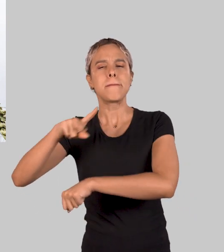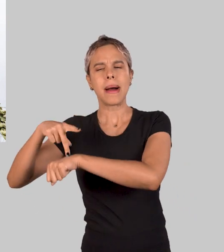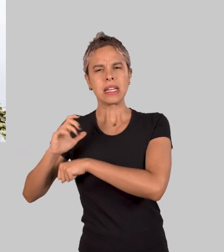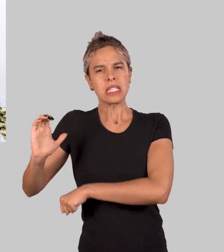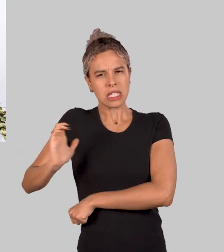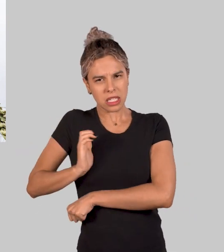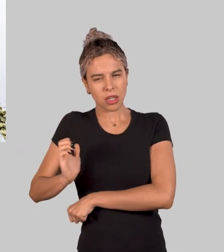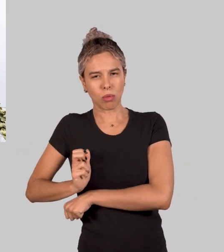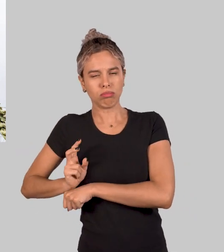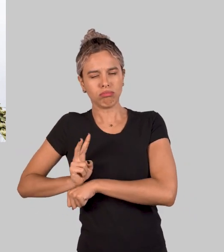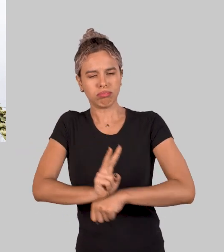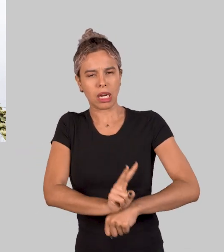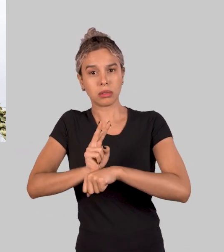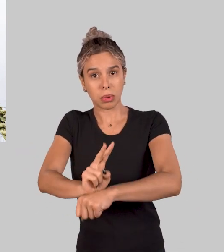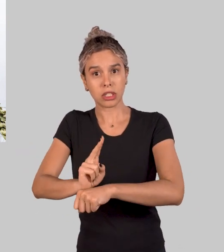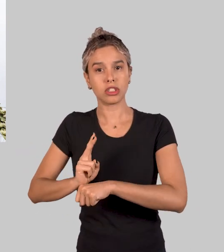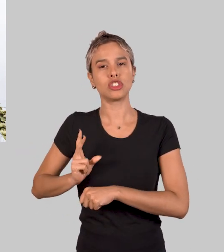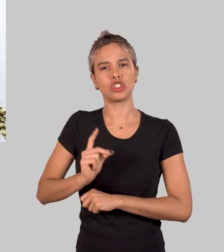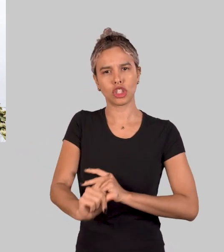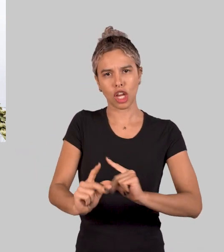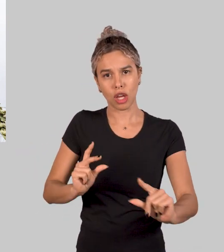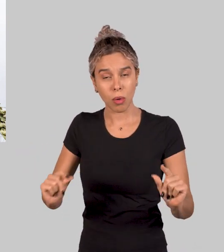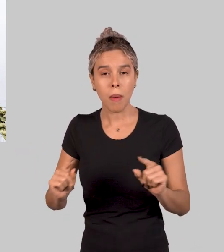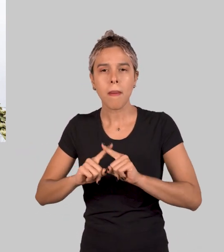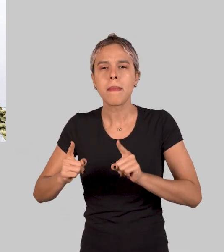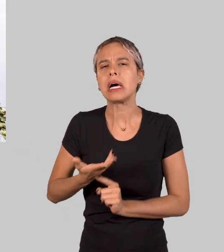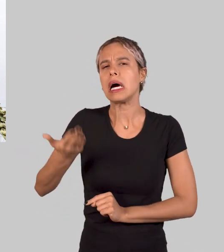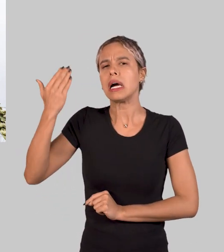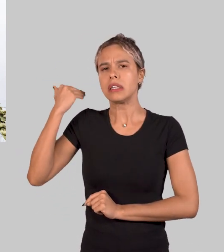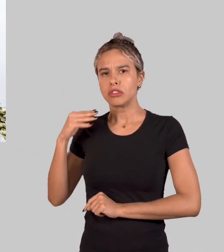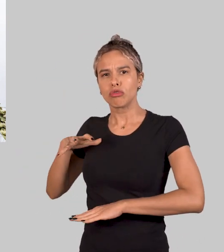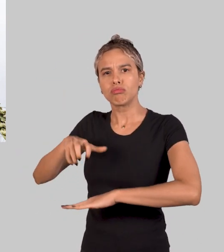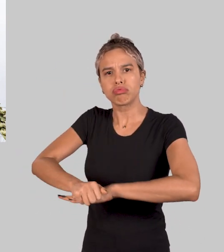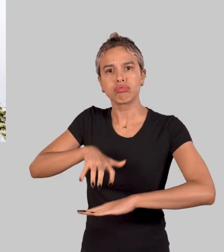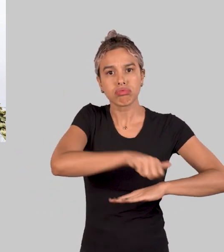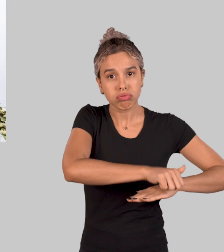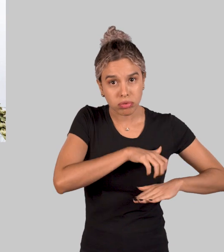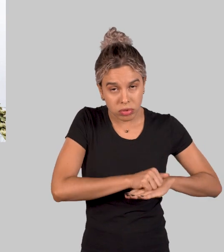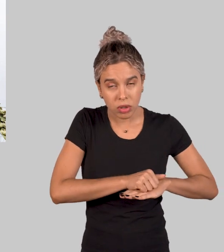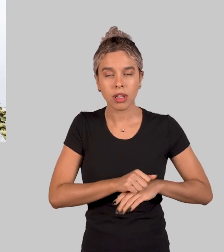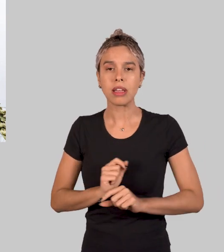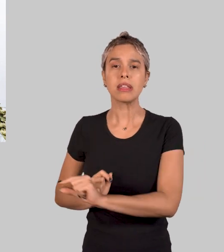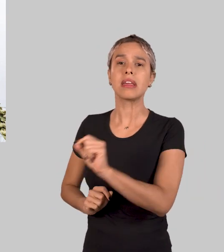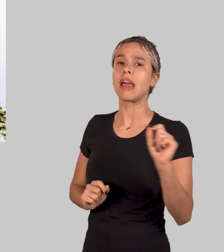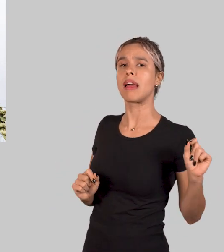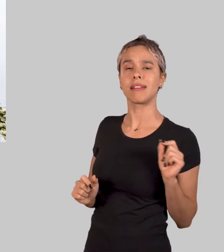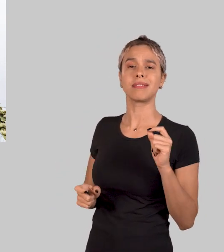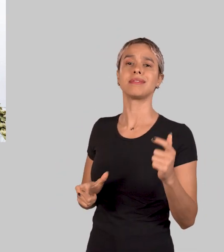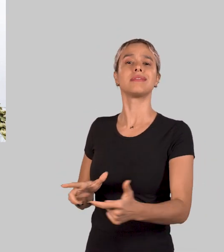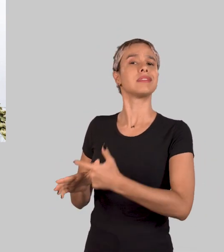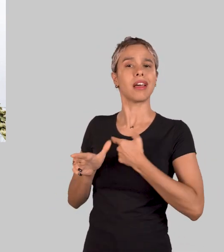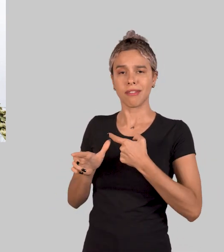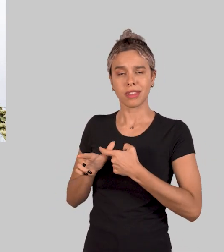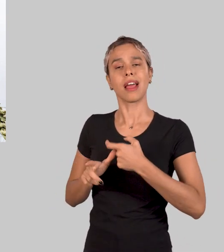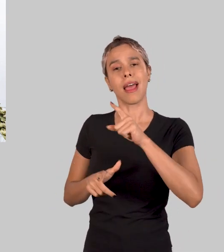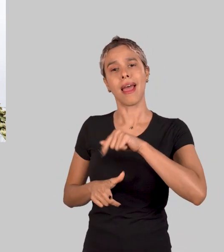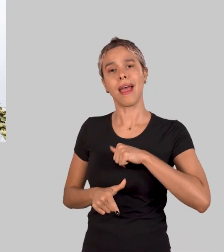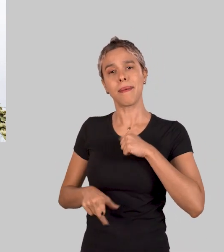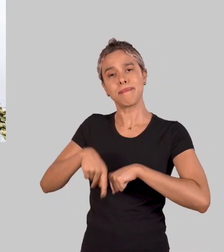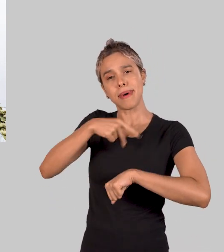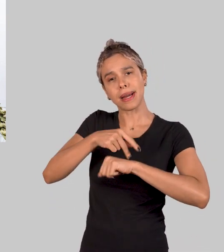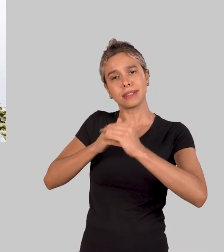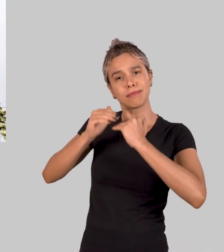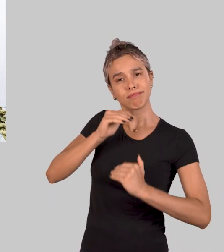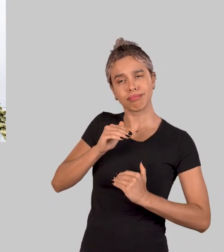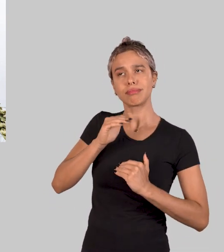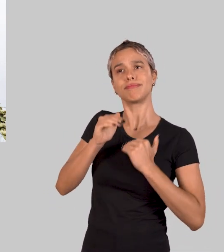são chamados países desenvolvidos, que historicamente foram, em sua maioria, colonizadores. E os devedores são, comumente, países em